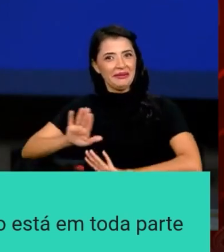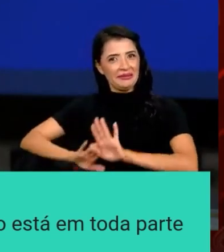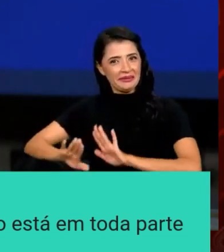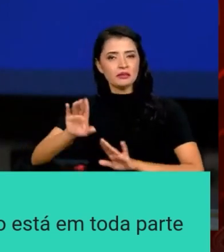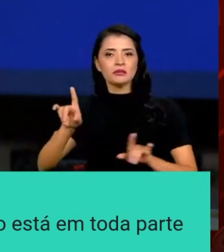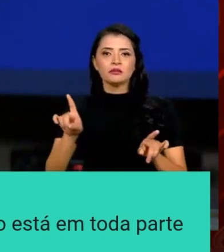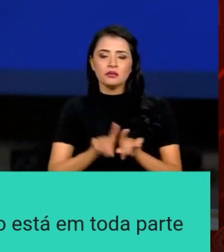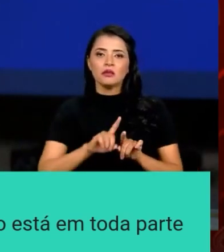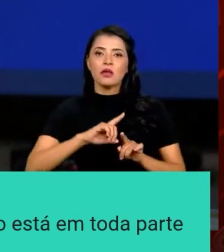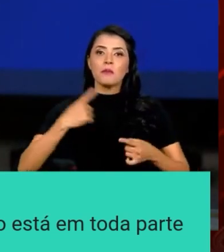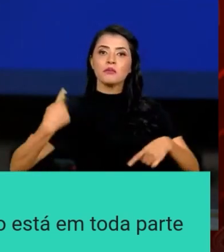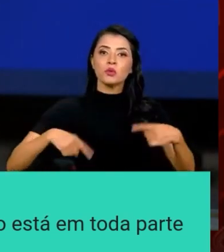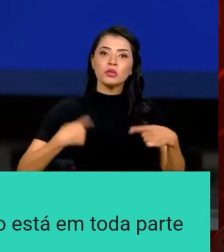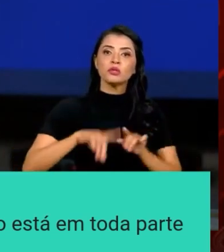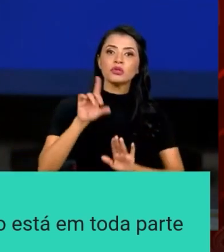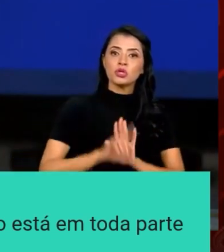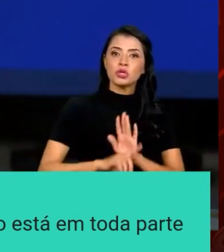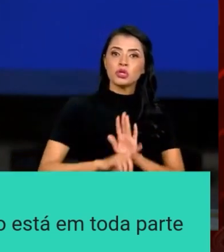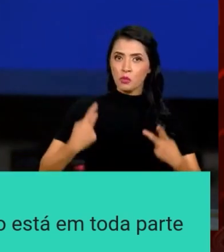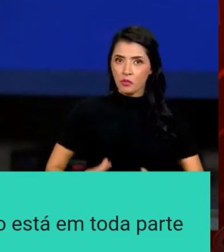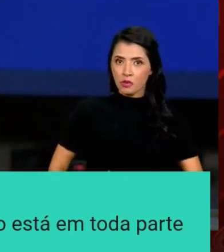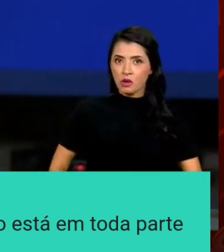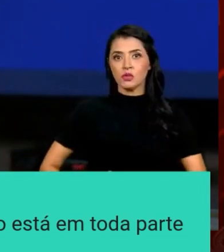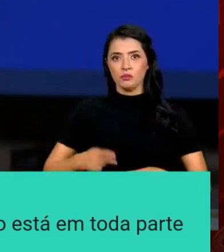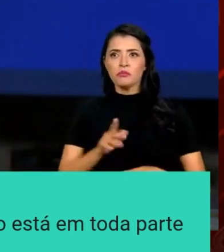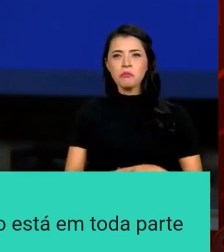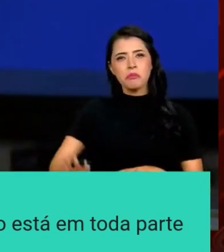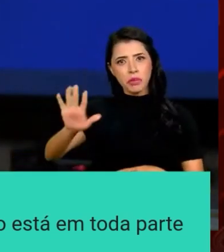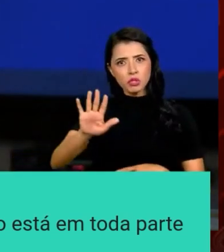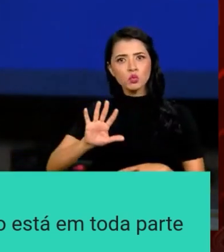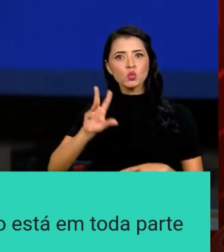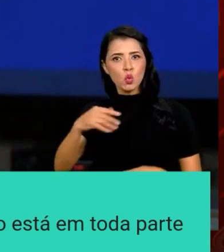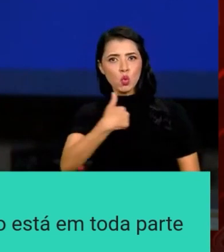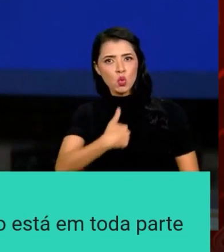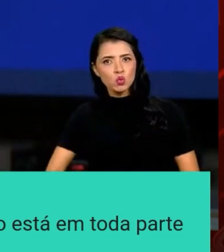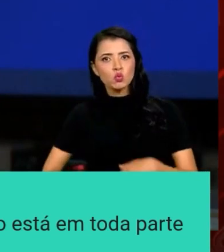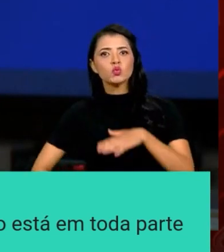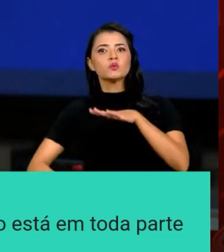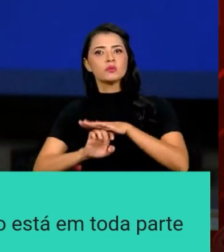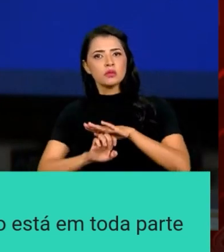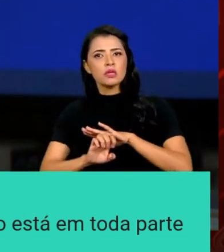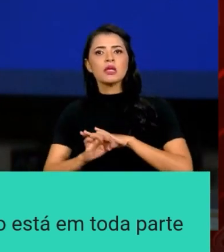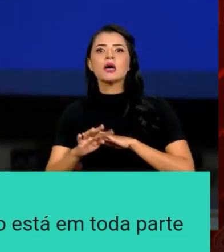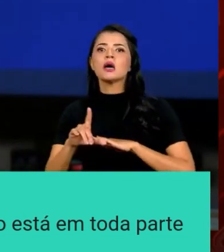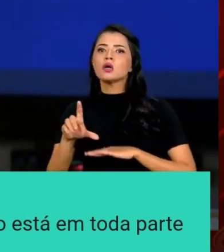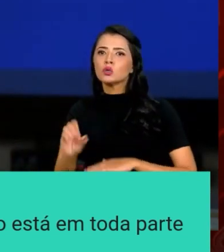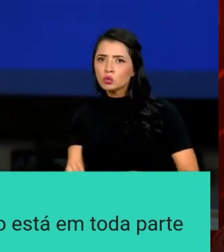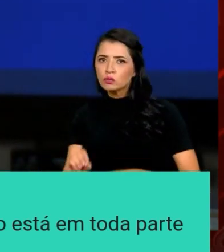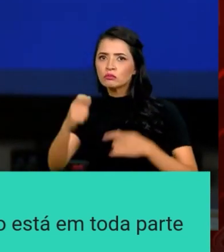política de direitos humanos e o Estado, de maneira geral, tem que